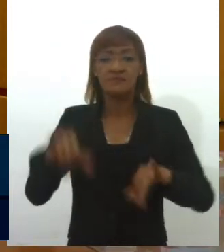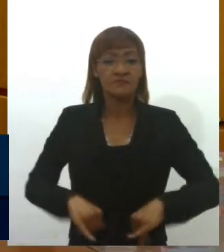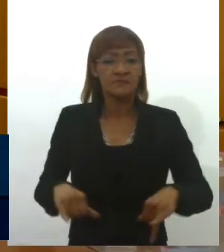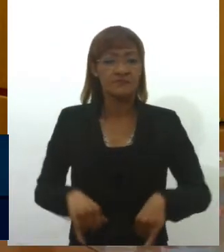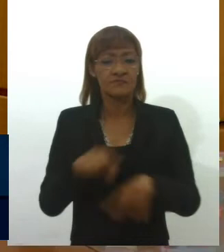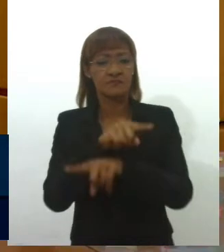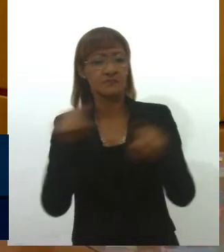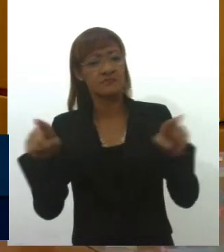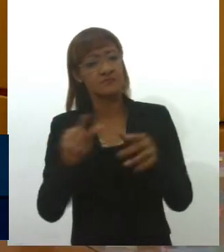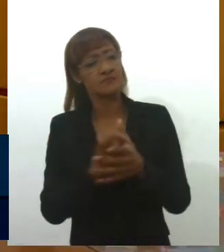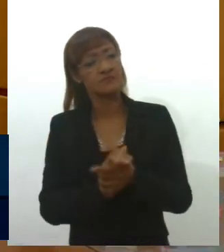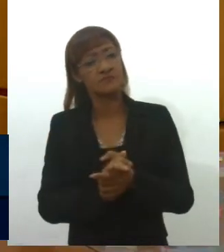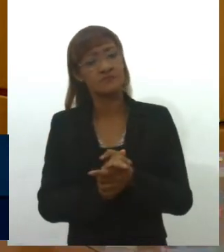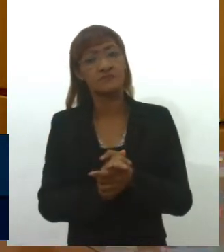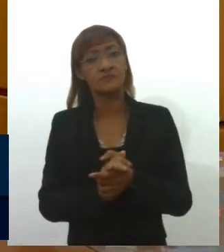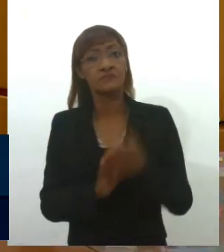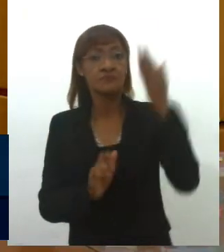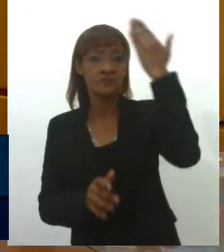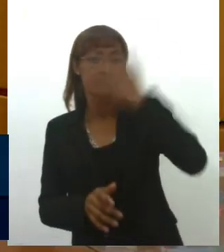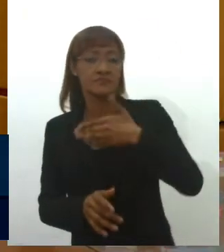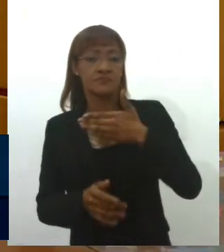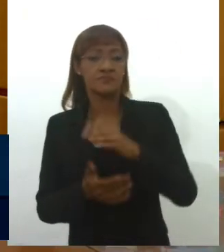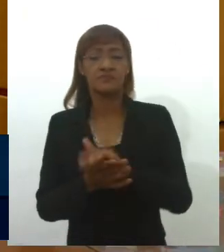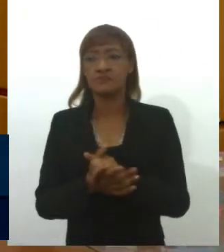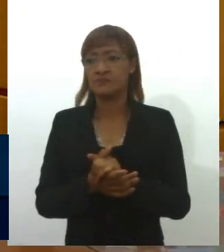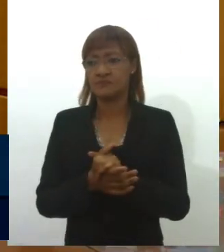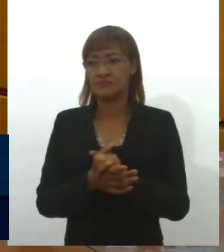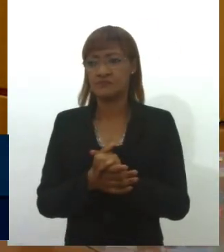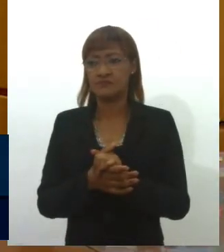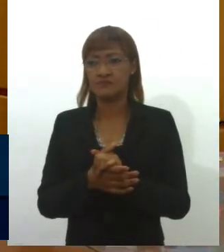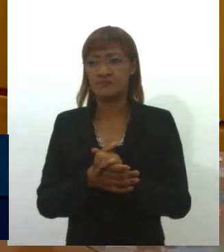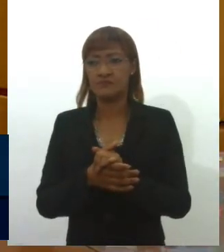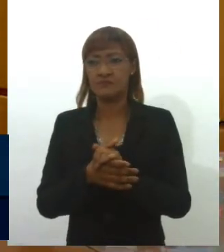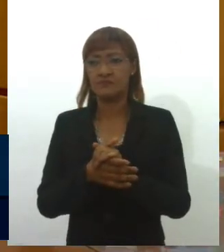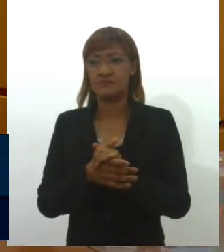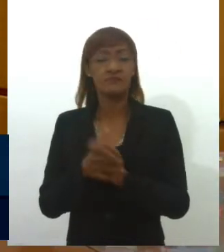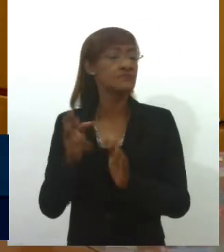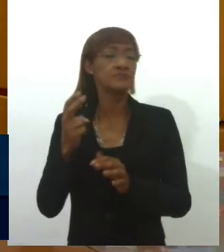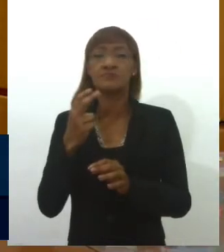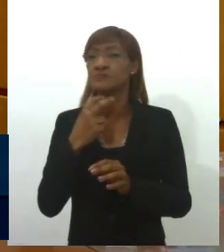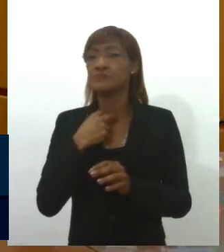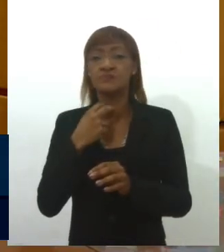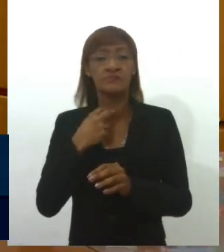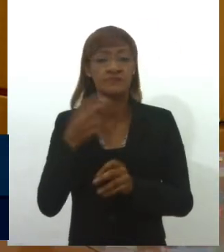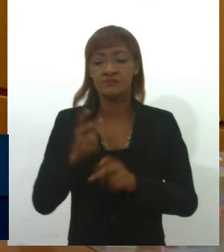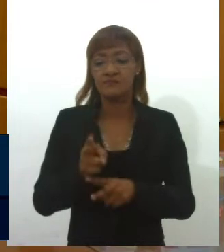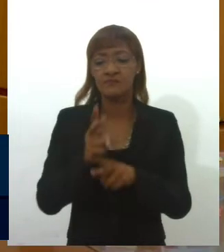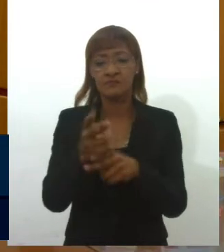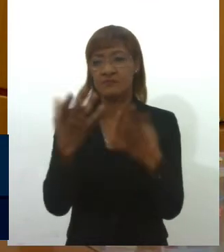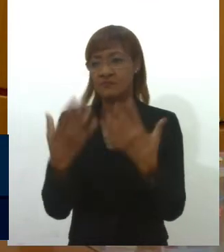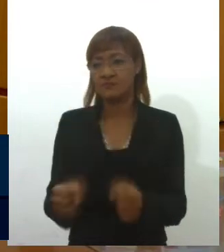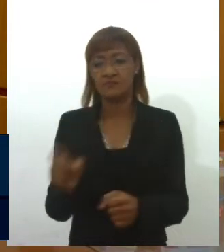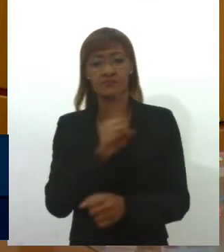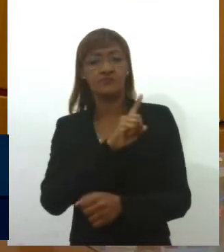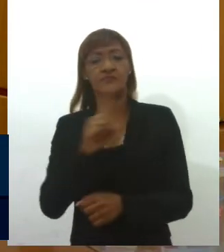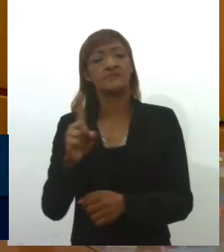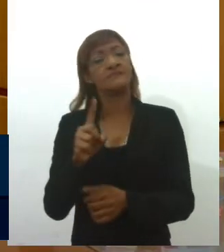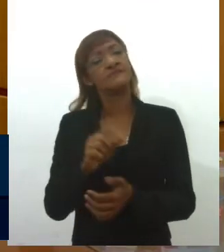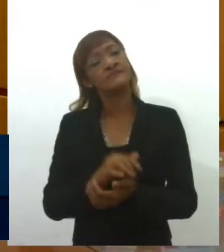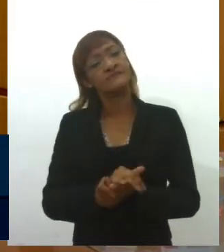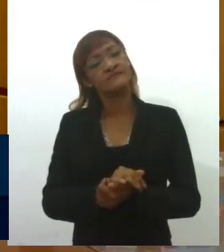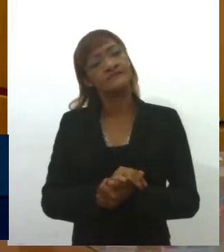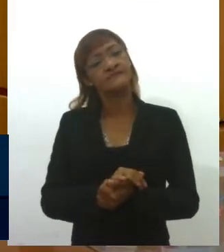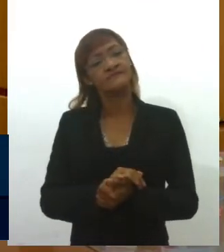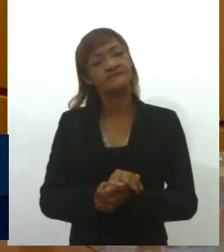naturalizar, isso é fruto de uma visão que não pode continuar tendo acolhimento nos espaços. O